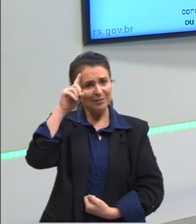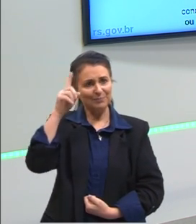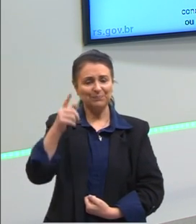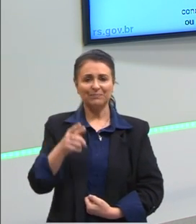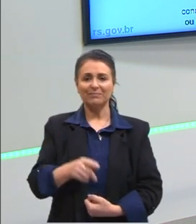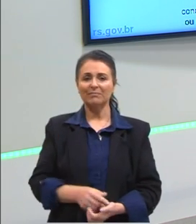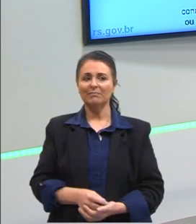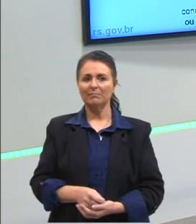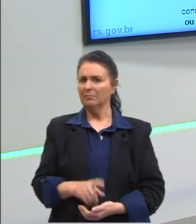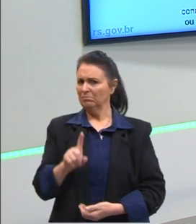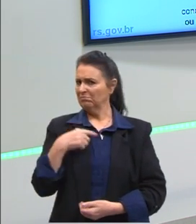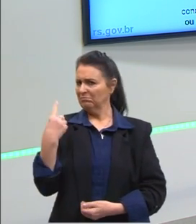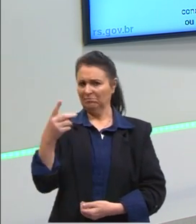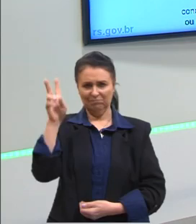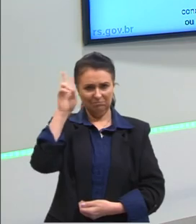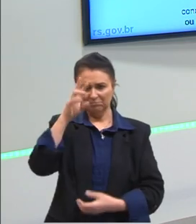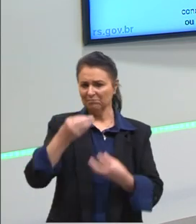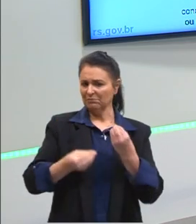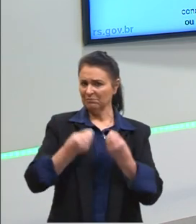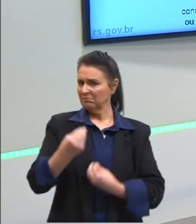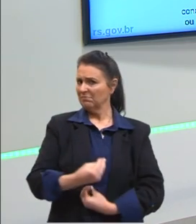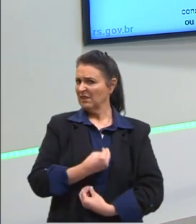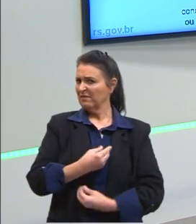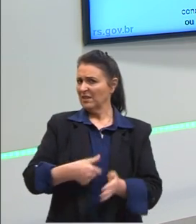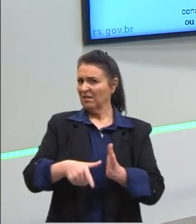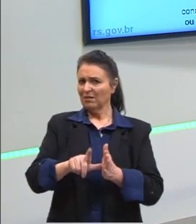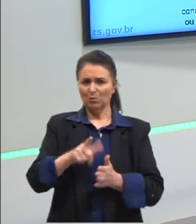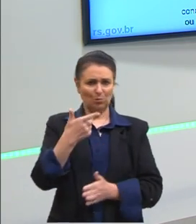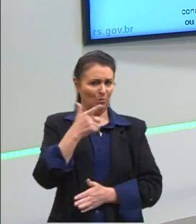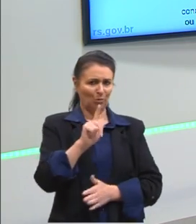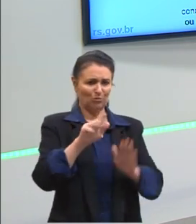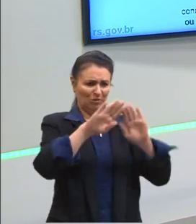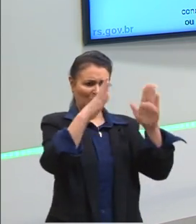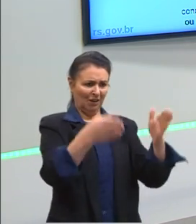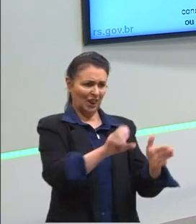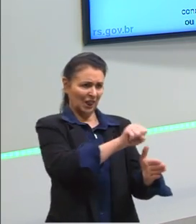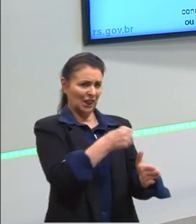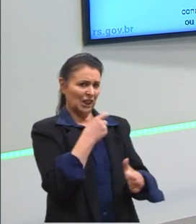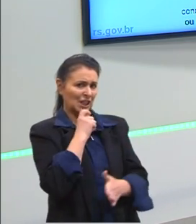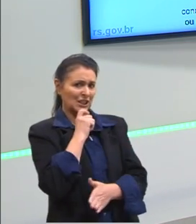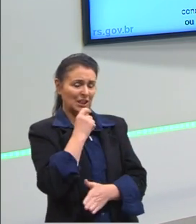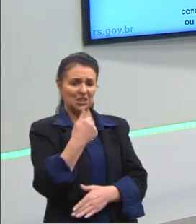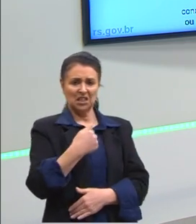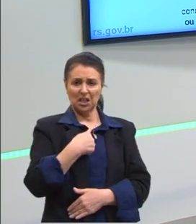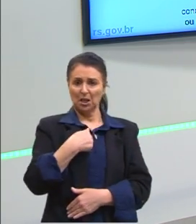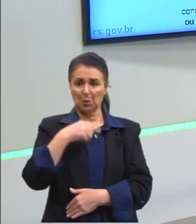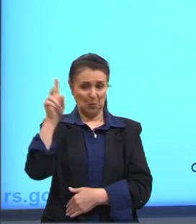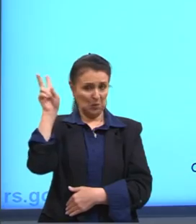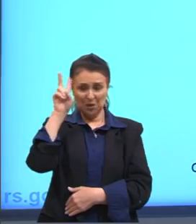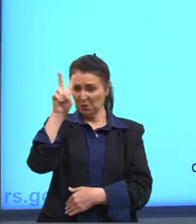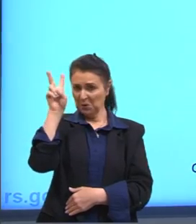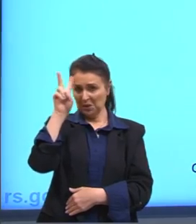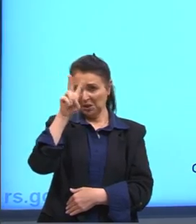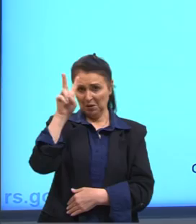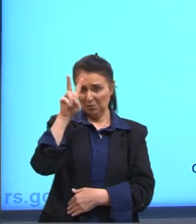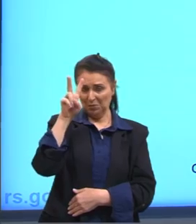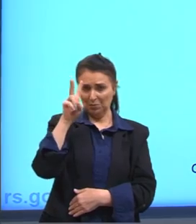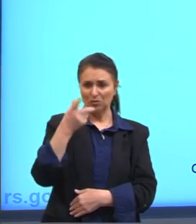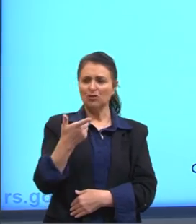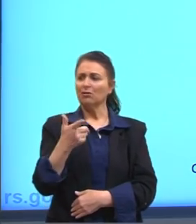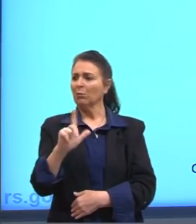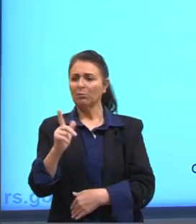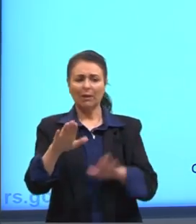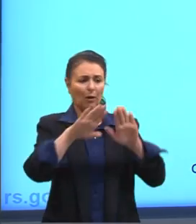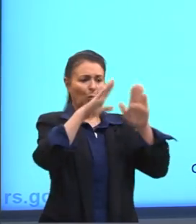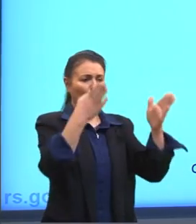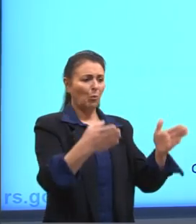não lembra disso, né? Mas como que era antigamente, né? Eu, pelo menos, não me lembro, né? De nunca ter, de não ter